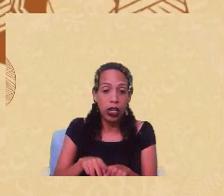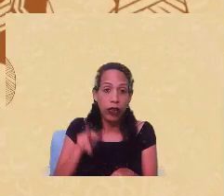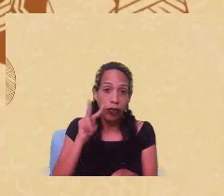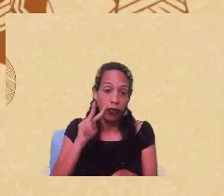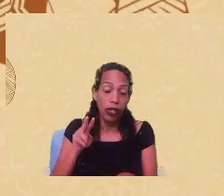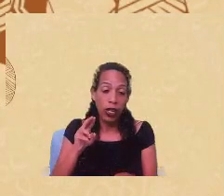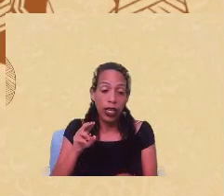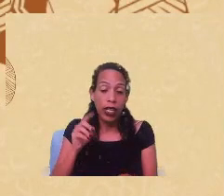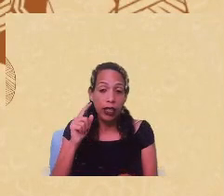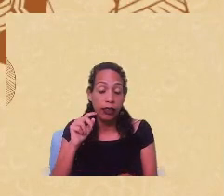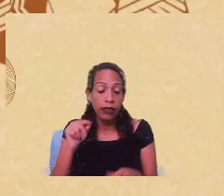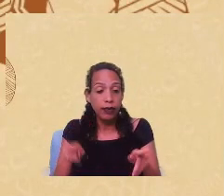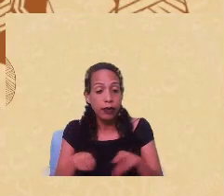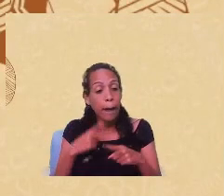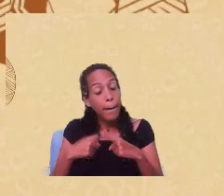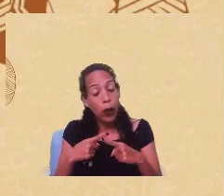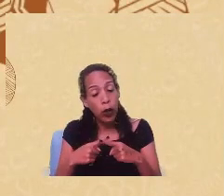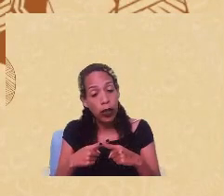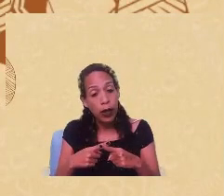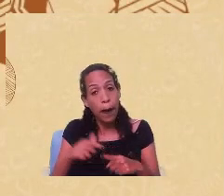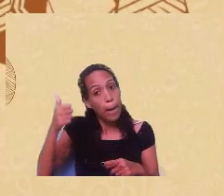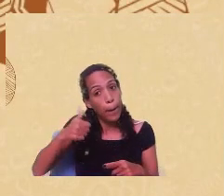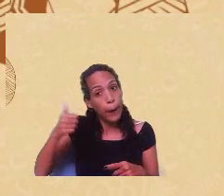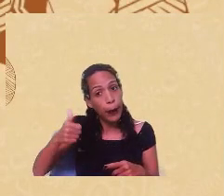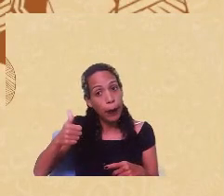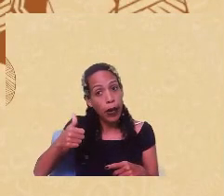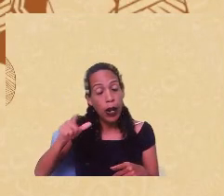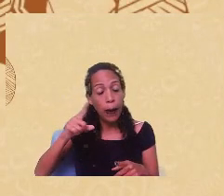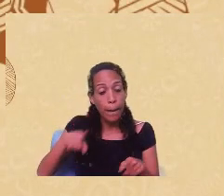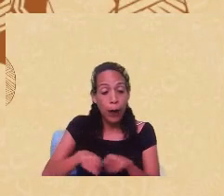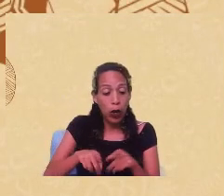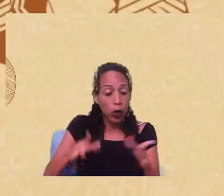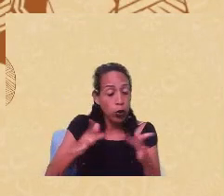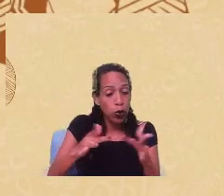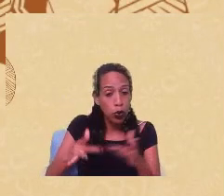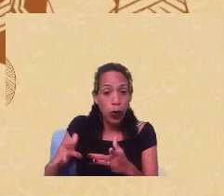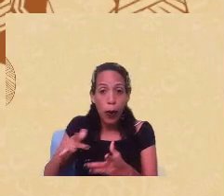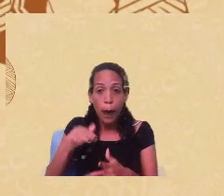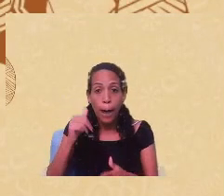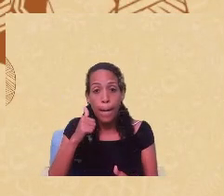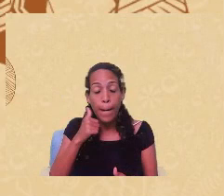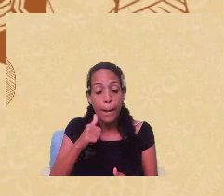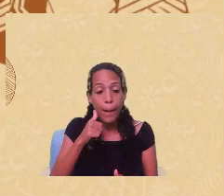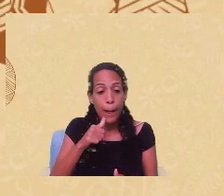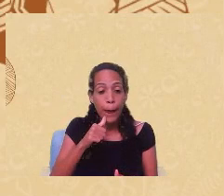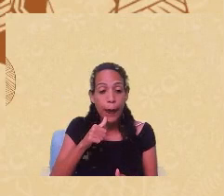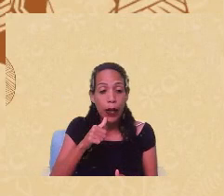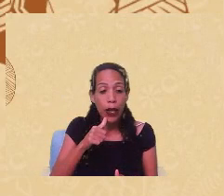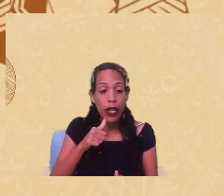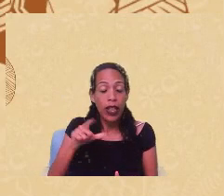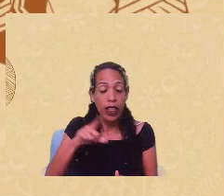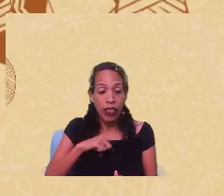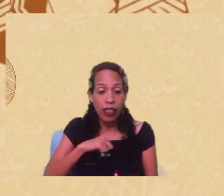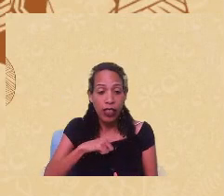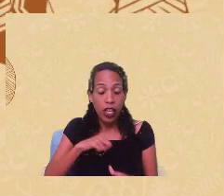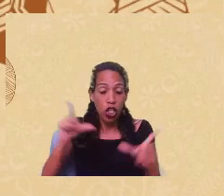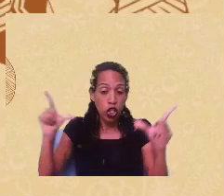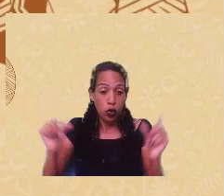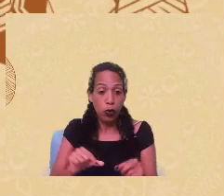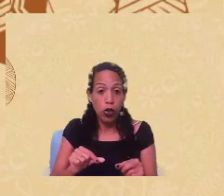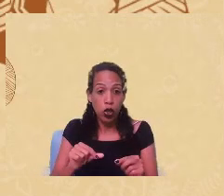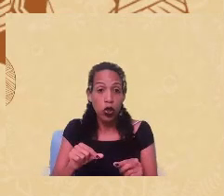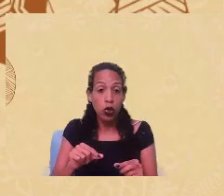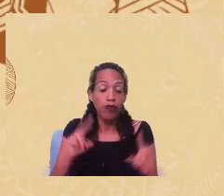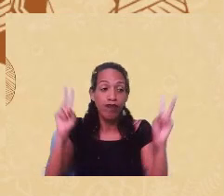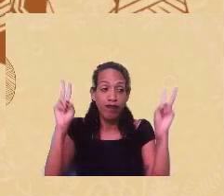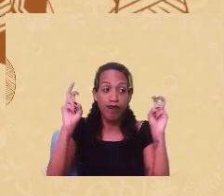Por quê? Primeiro, porque a associação direta de mulheres com a natureza ainda funciona para diminuir essas questões,